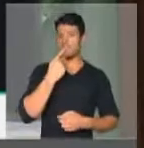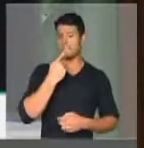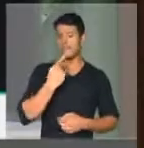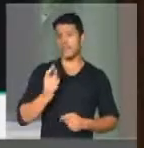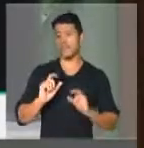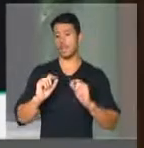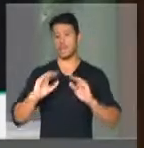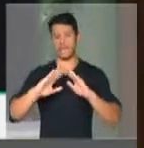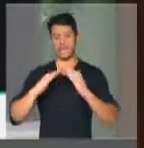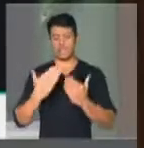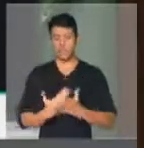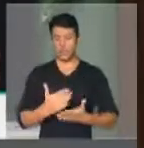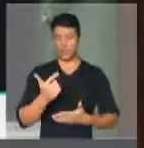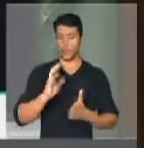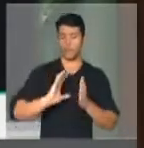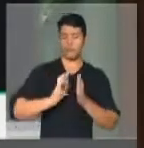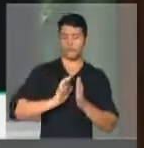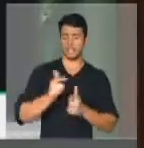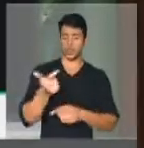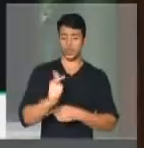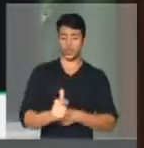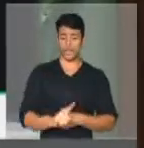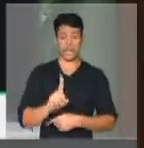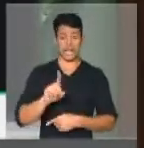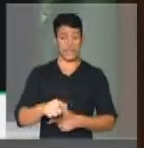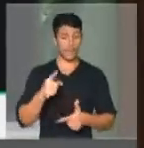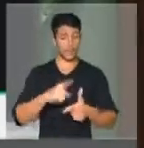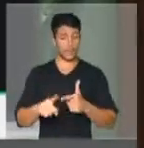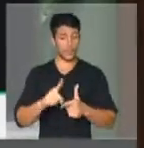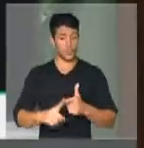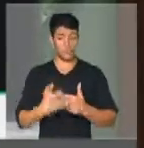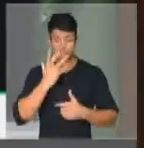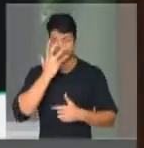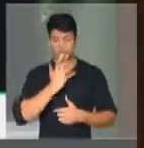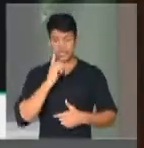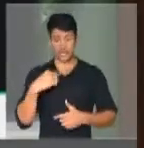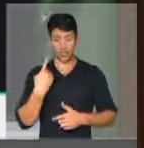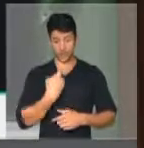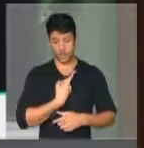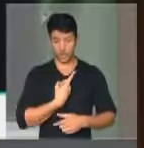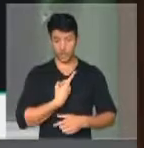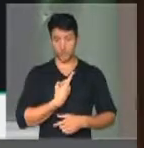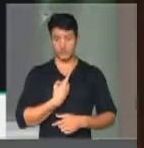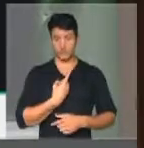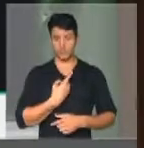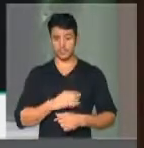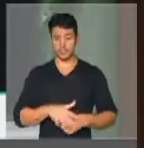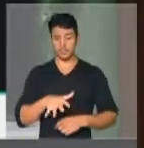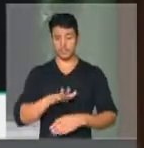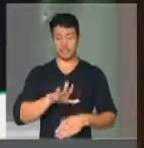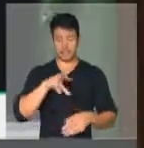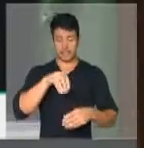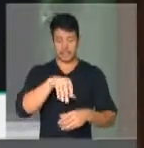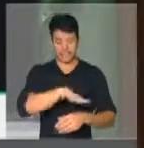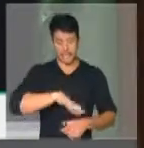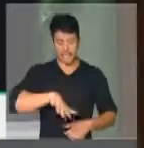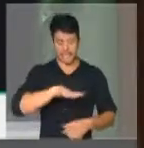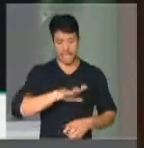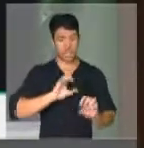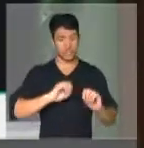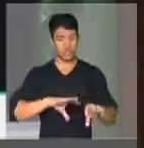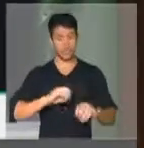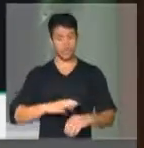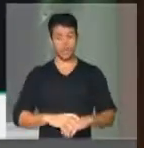é um dos maiores retrocessos que nós estamos vendo na educação. Essa